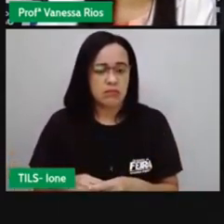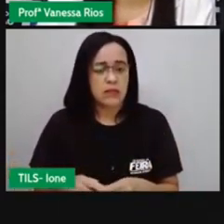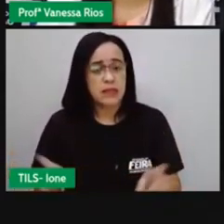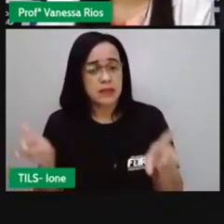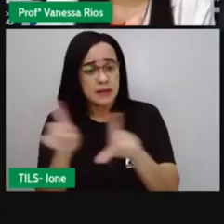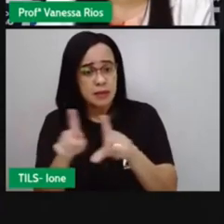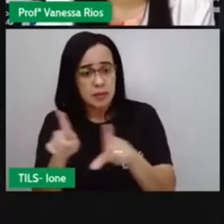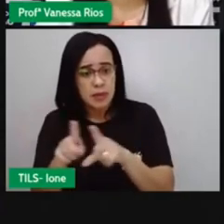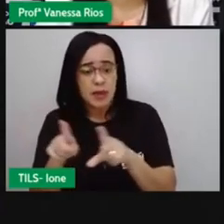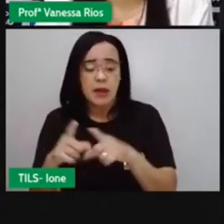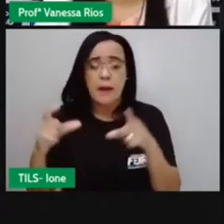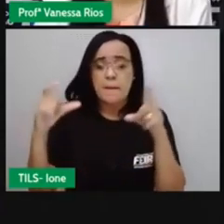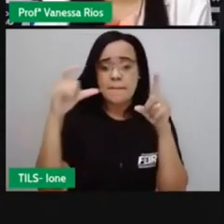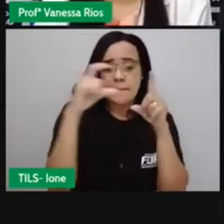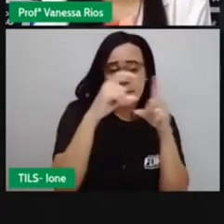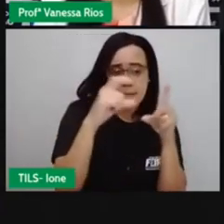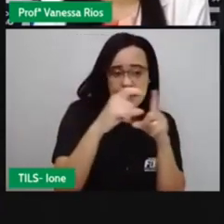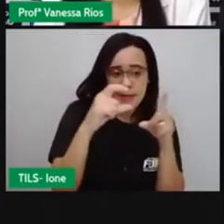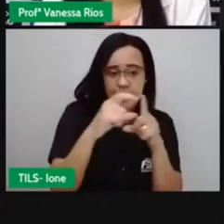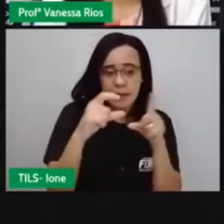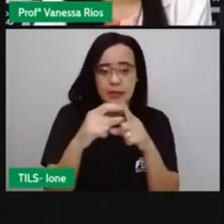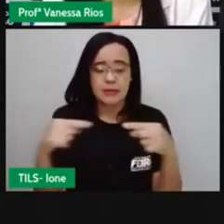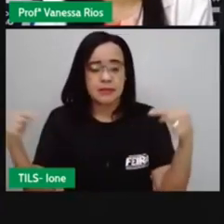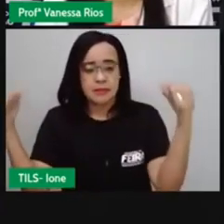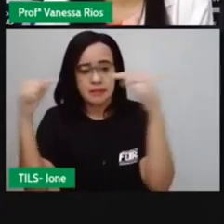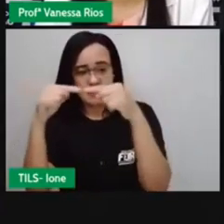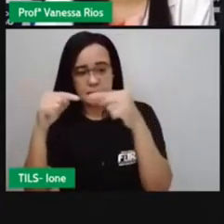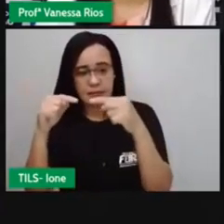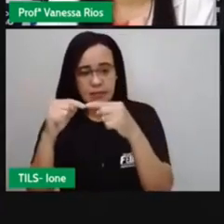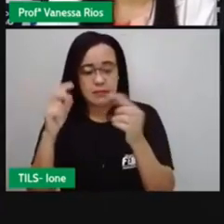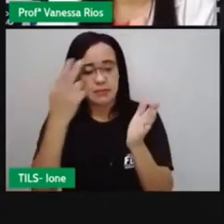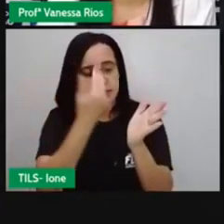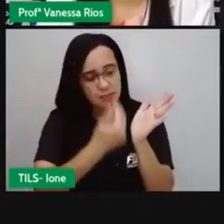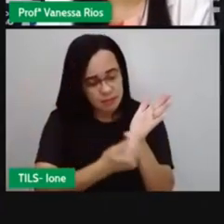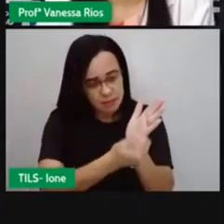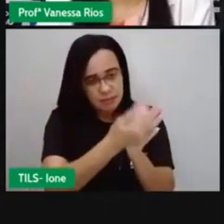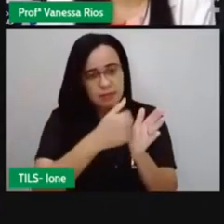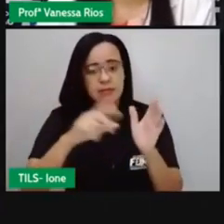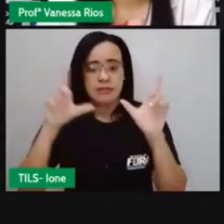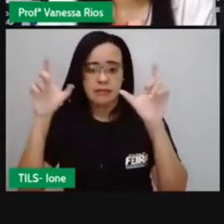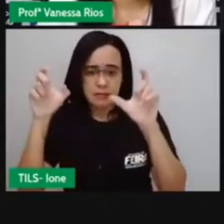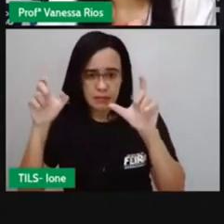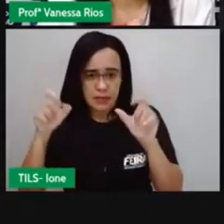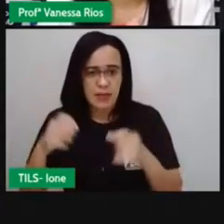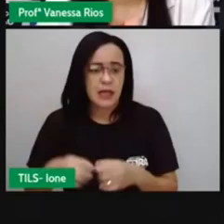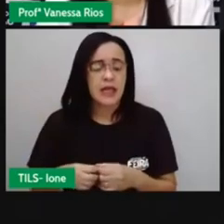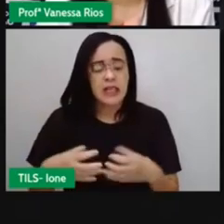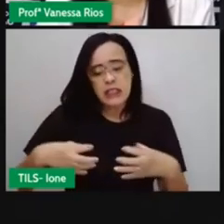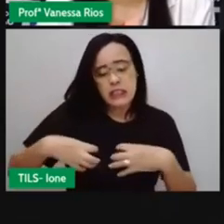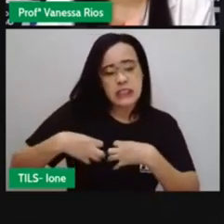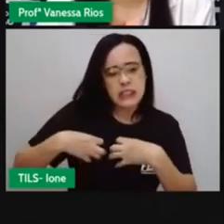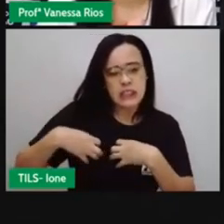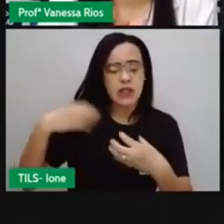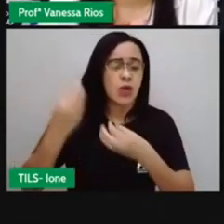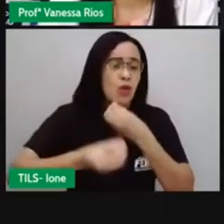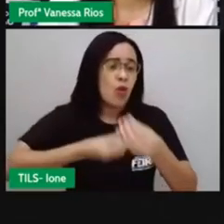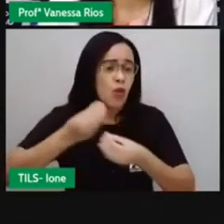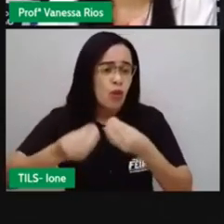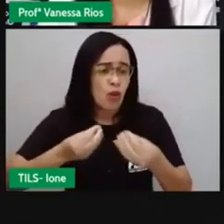palavras, imagem e sentido. E a Pró já falou aí da questão da mistura, né? Do